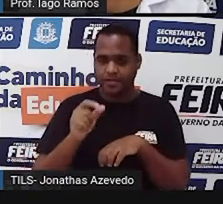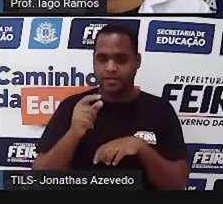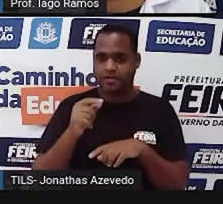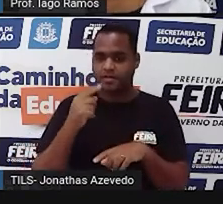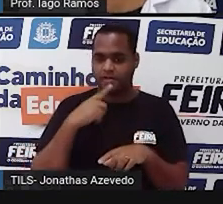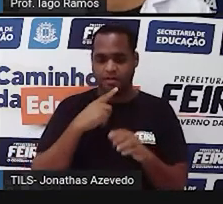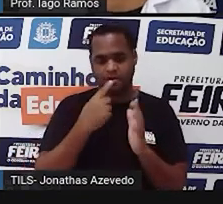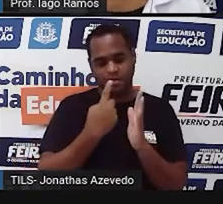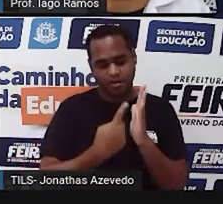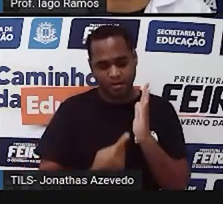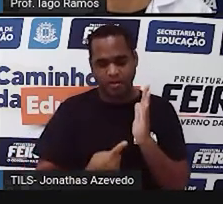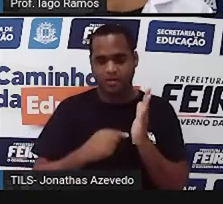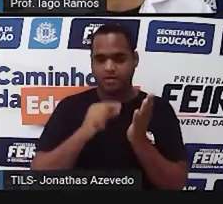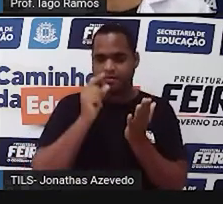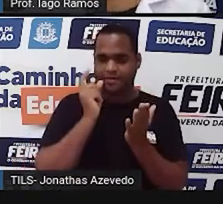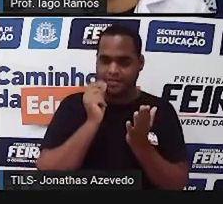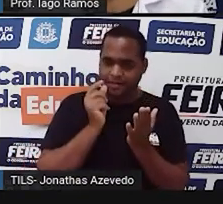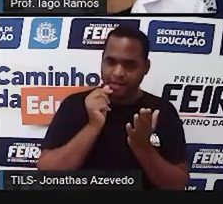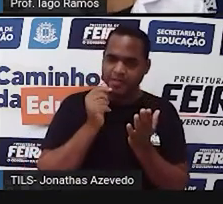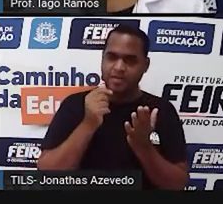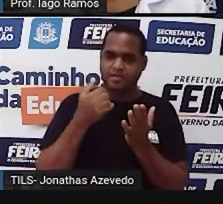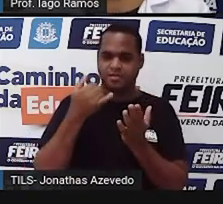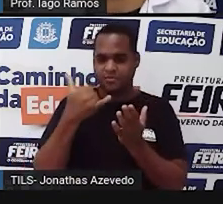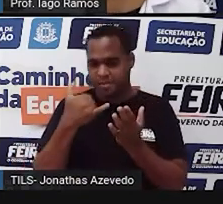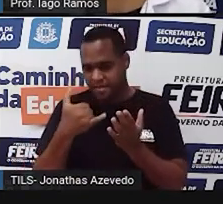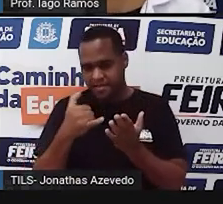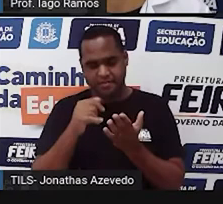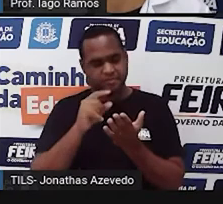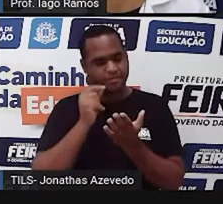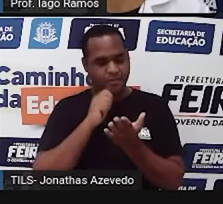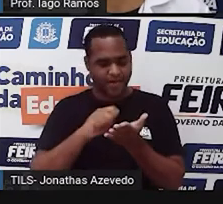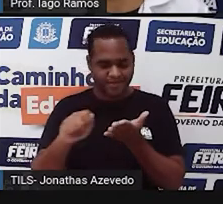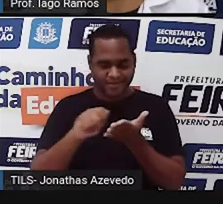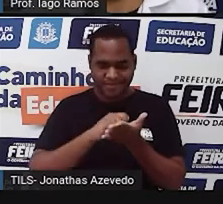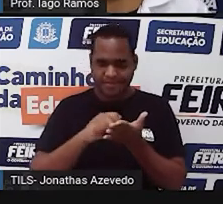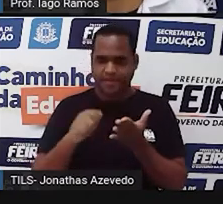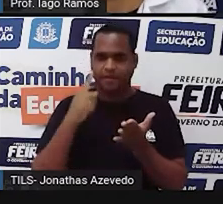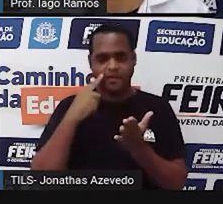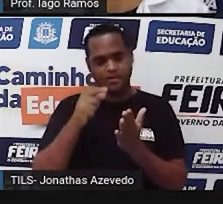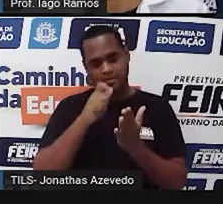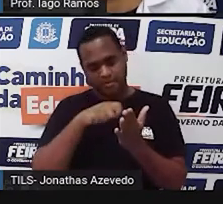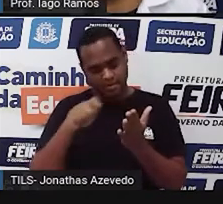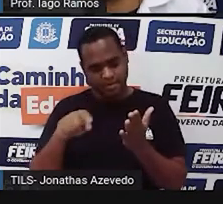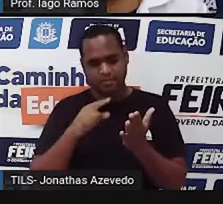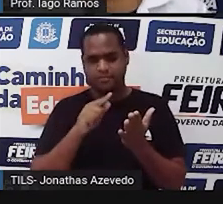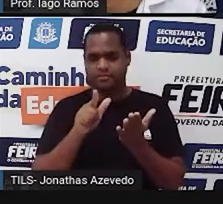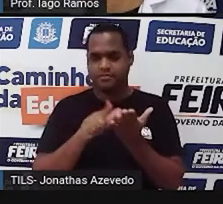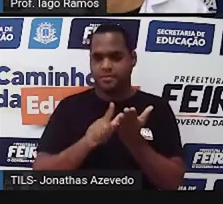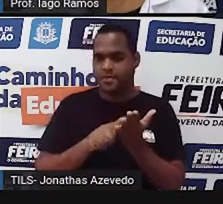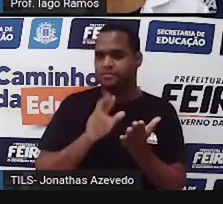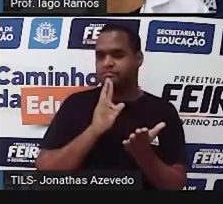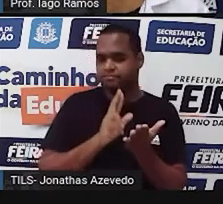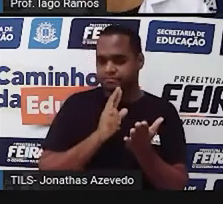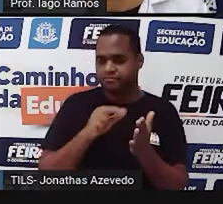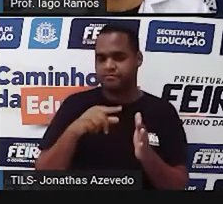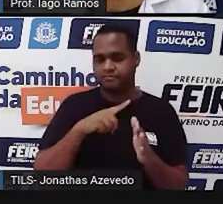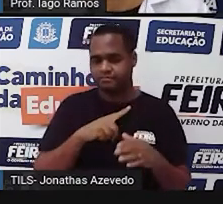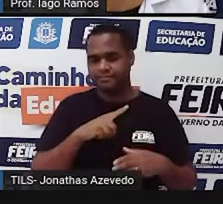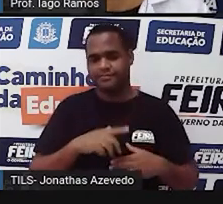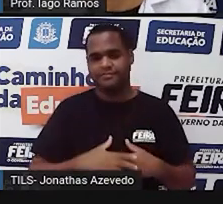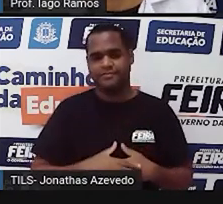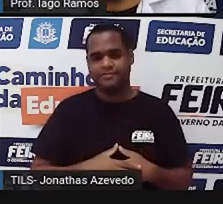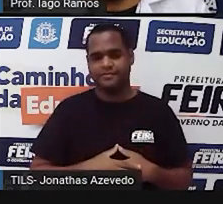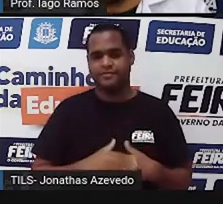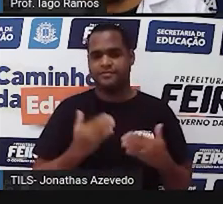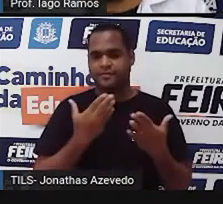mãos, caderno, lápis, borracha, caneta, pra fazer anotações, fazer rascunhos, tá bom? Que é